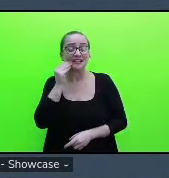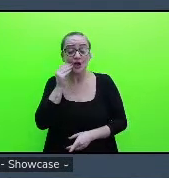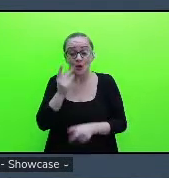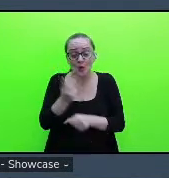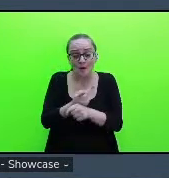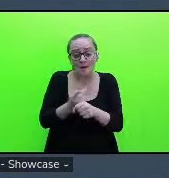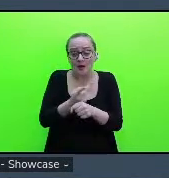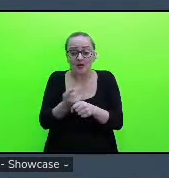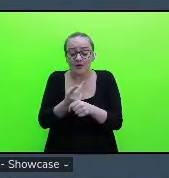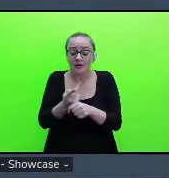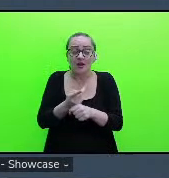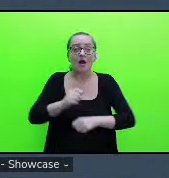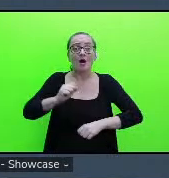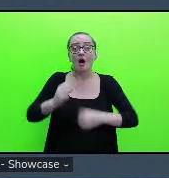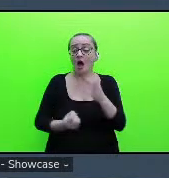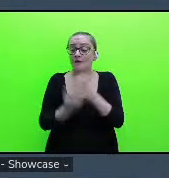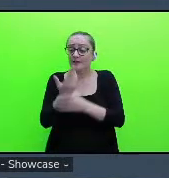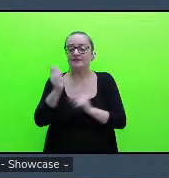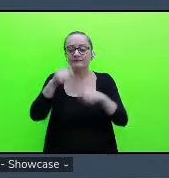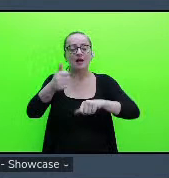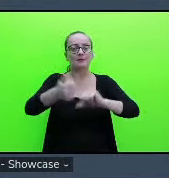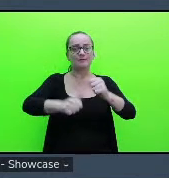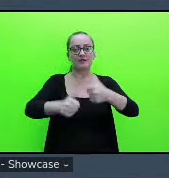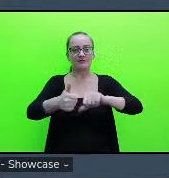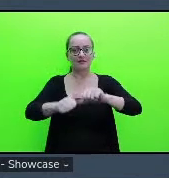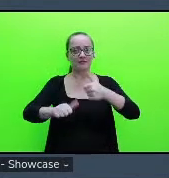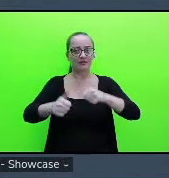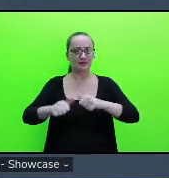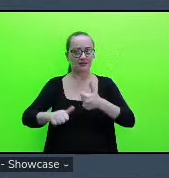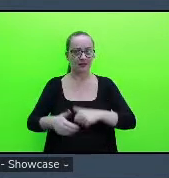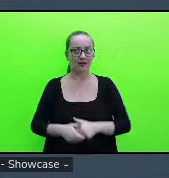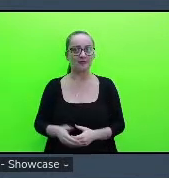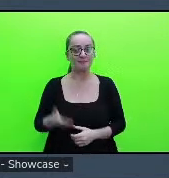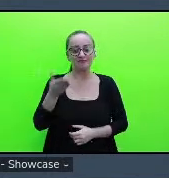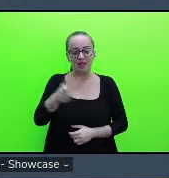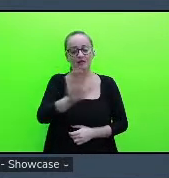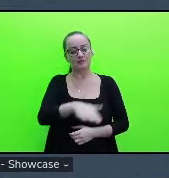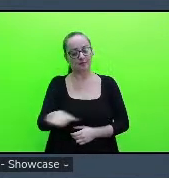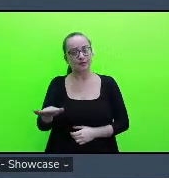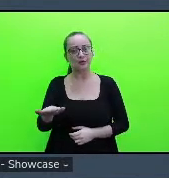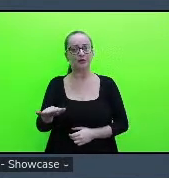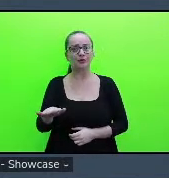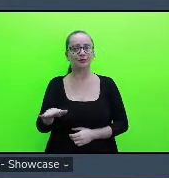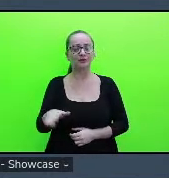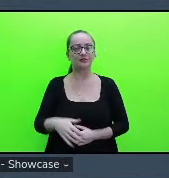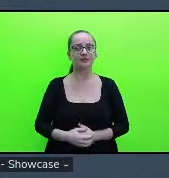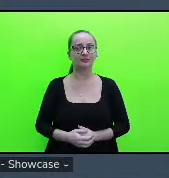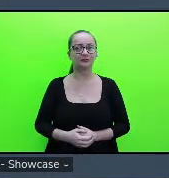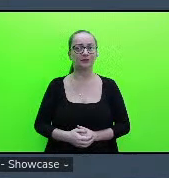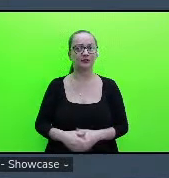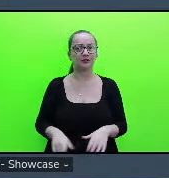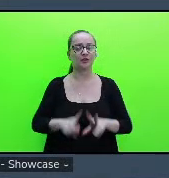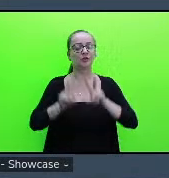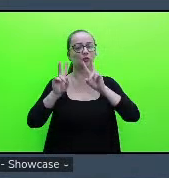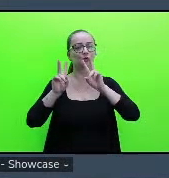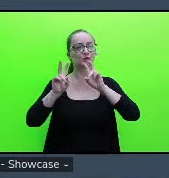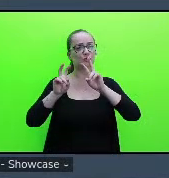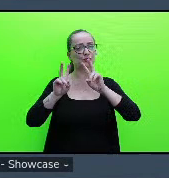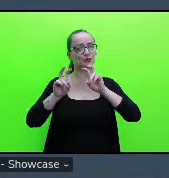a variável desses, desses, desses estudantes da, sobre o fator,